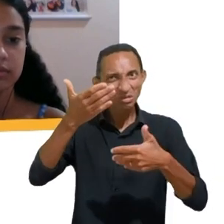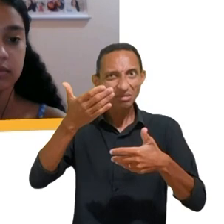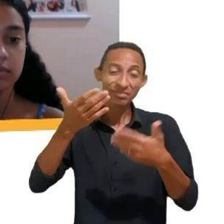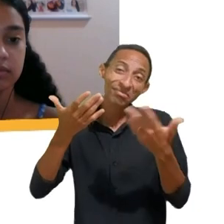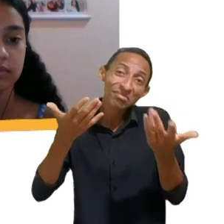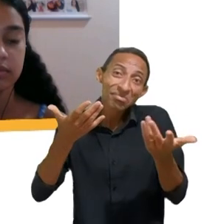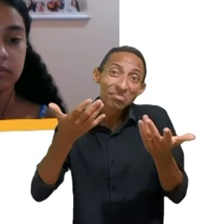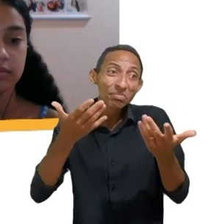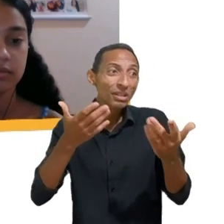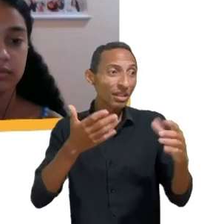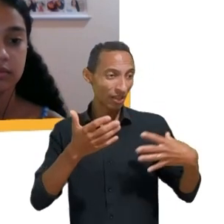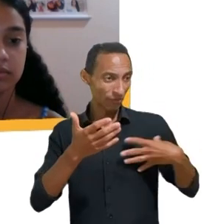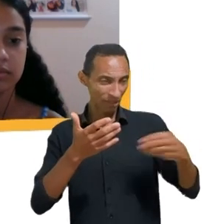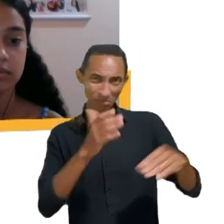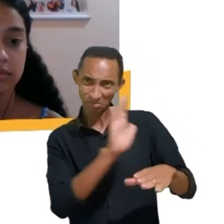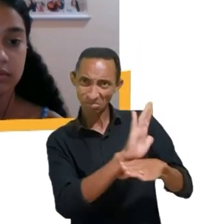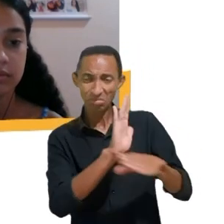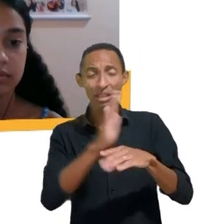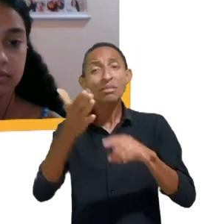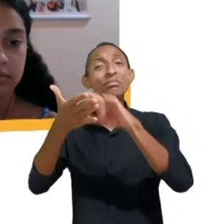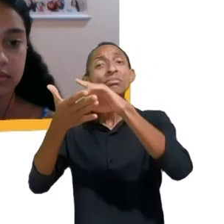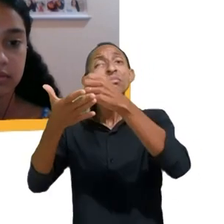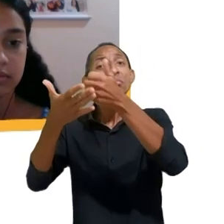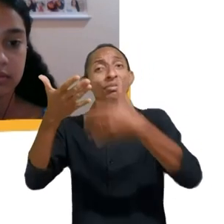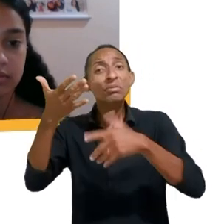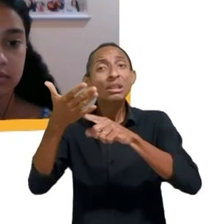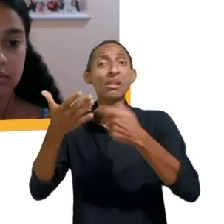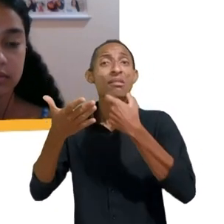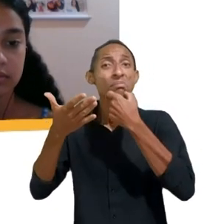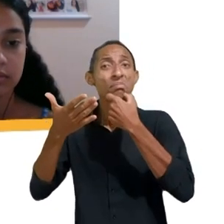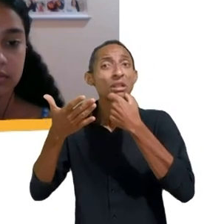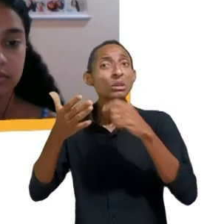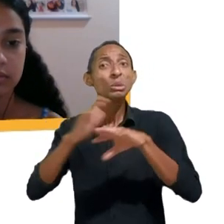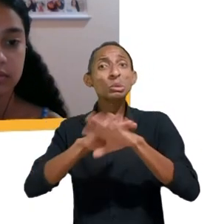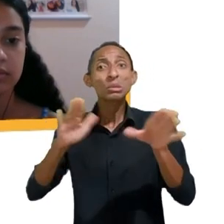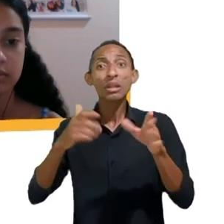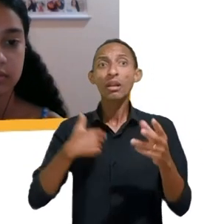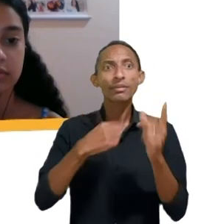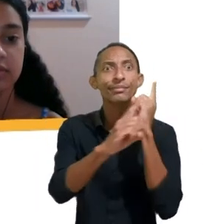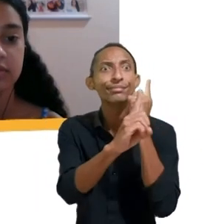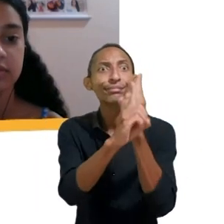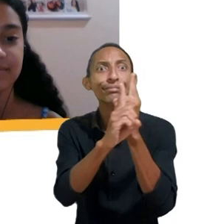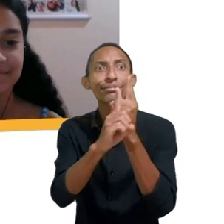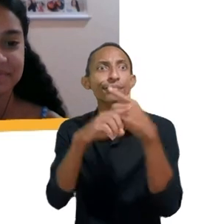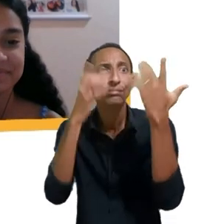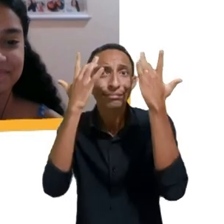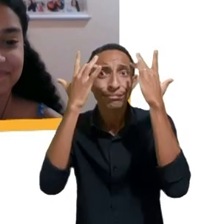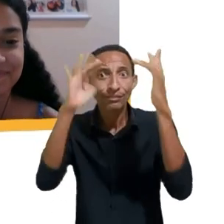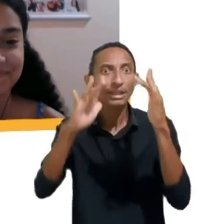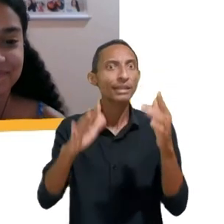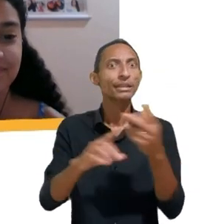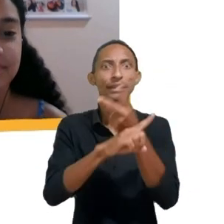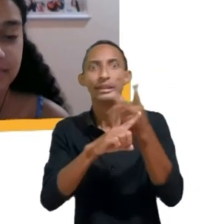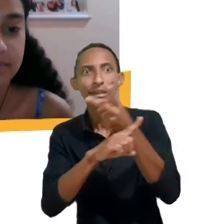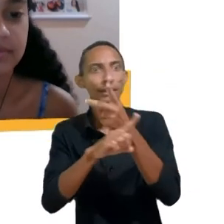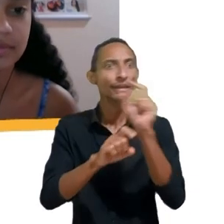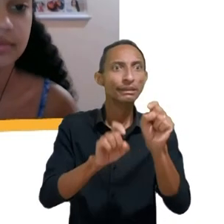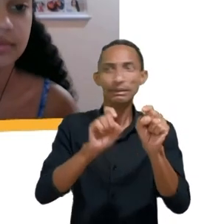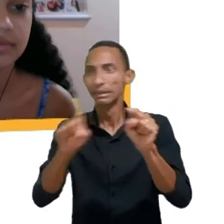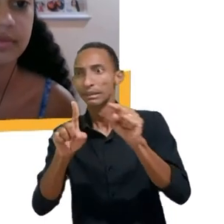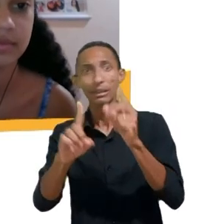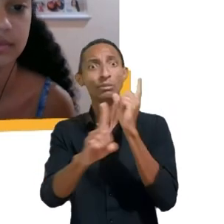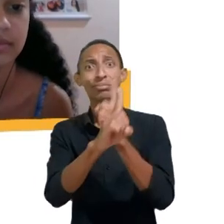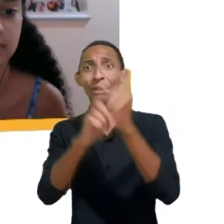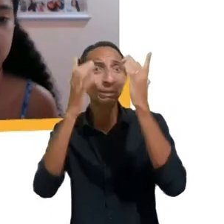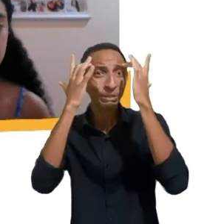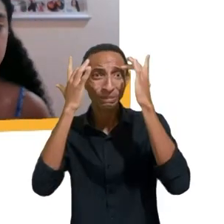inglês, e se você me perguntar como é que eu achei, eu não sei, eu fui fuçando tantas coisas até lá, eu conversando com uma amiga e ela perguntando para mim, e onde é que